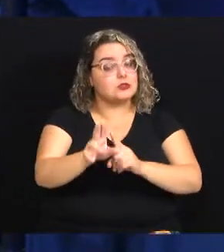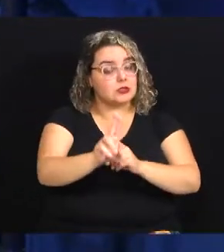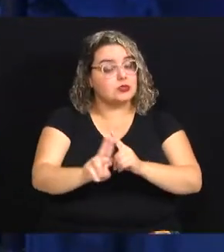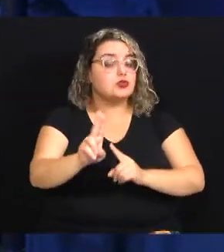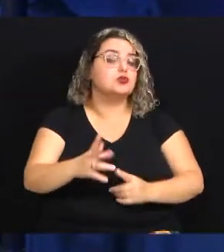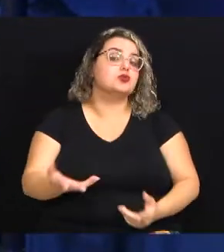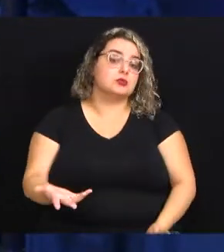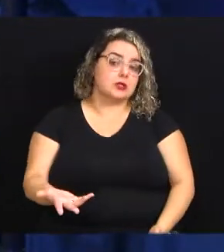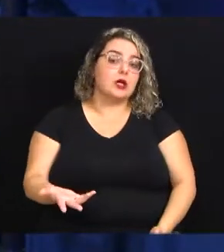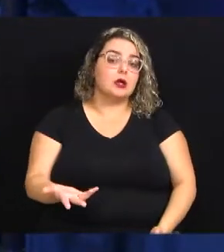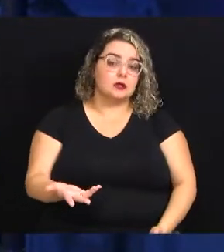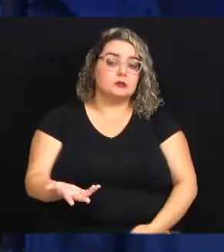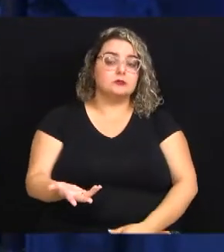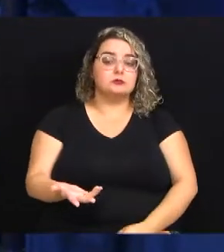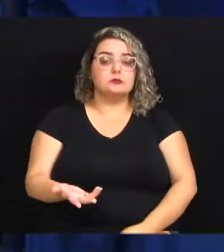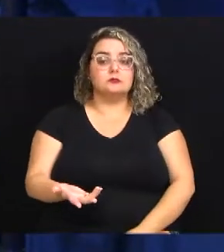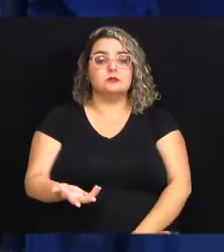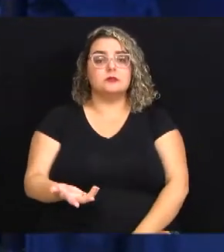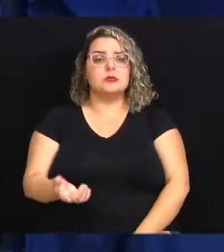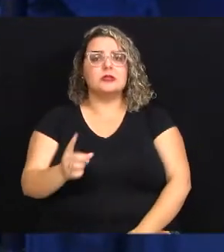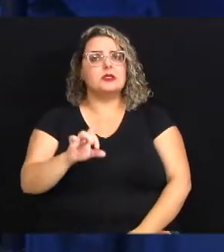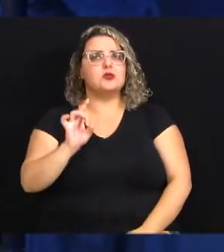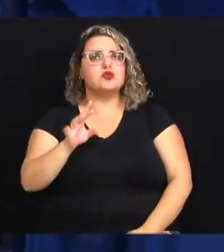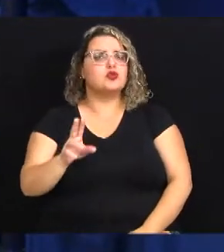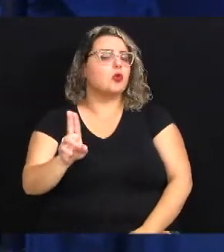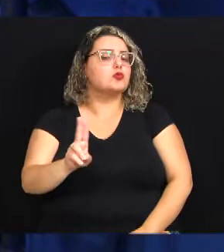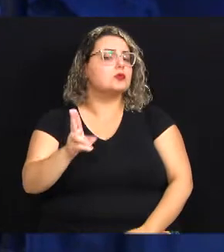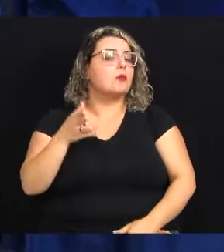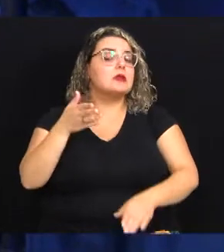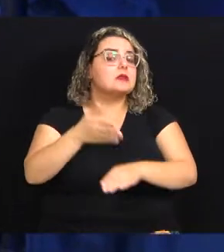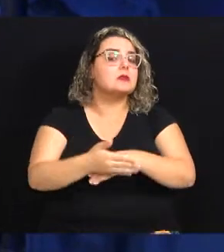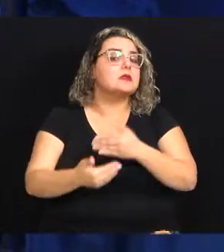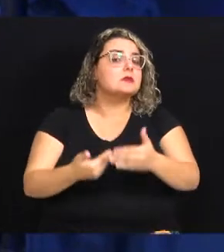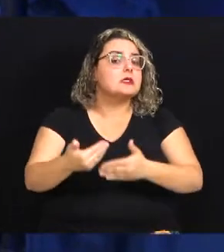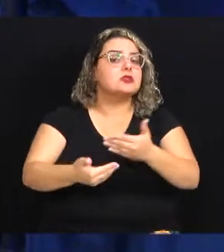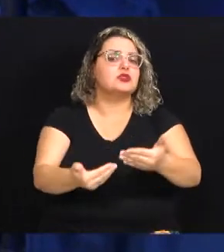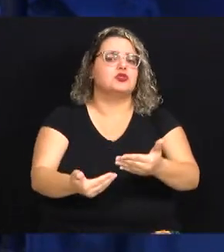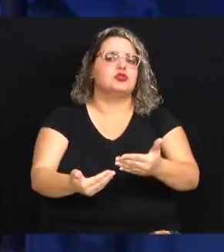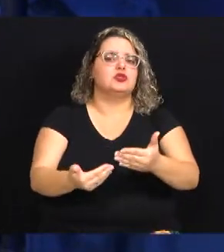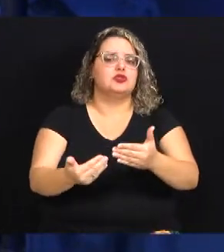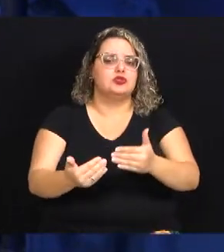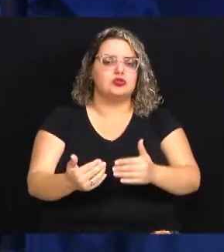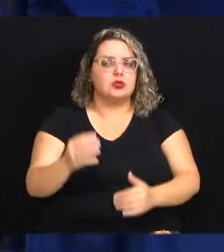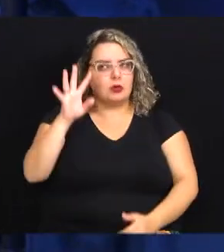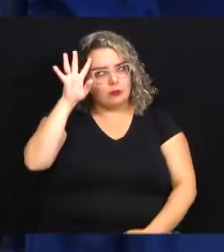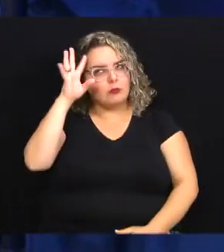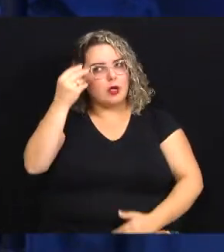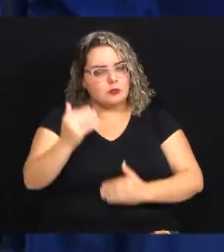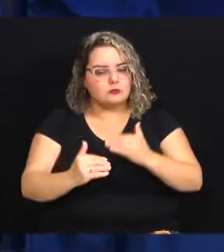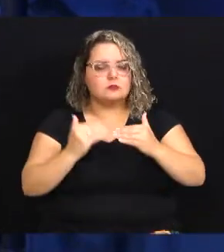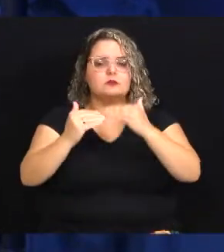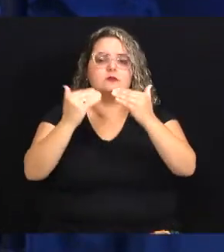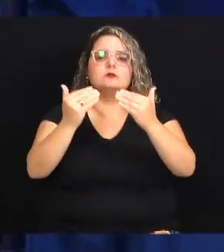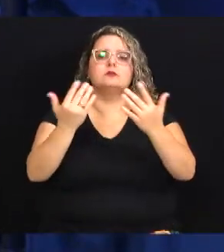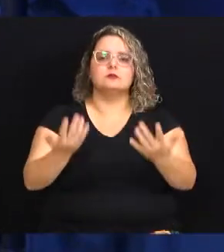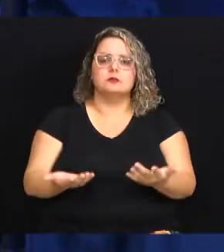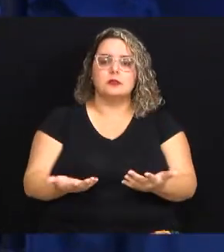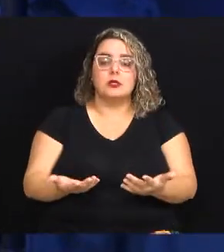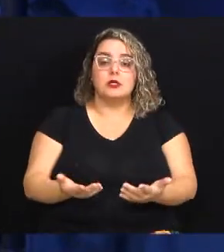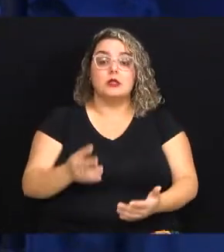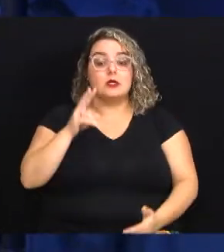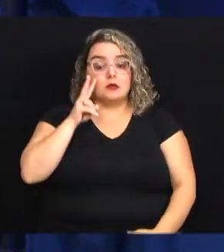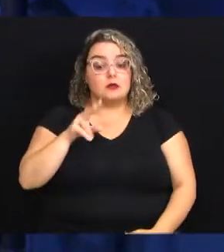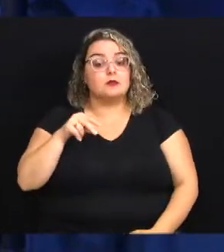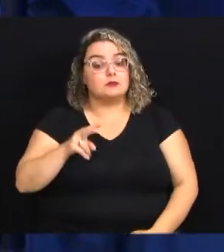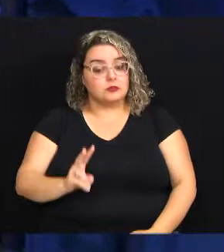para não só usar, mas participar desse processo de produção de conhecimento. E a gente vê cada vez